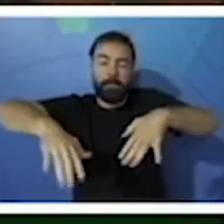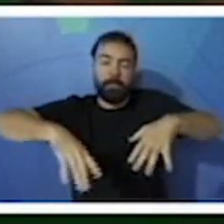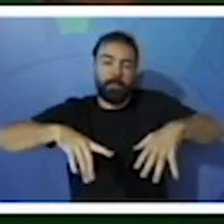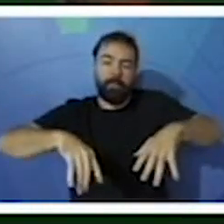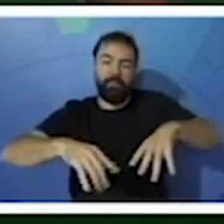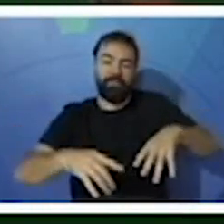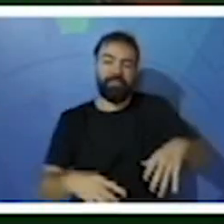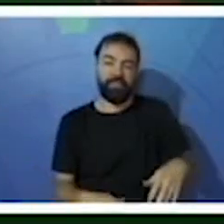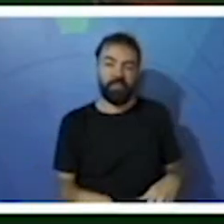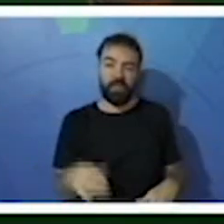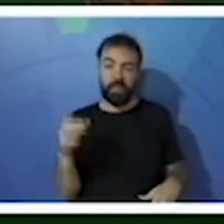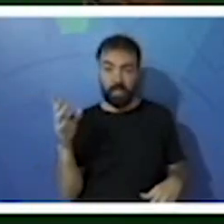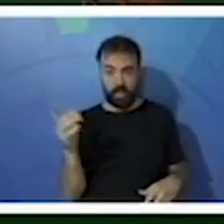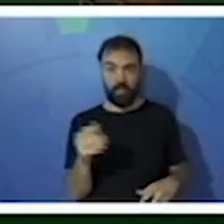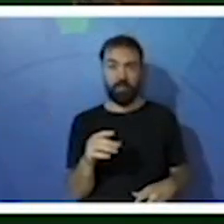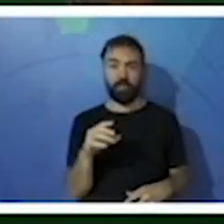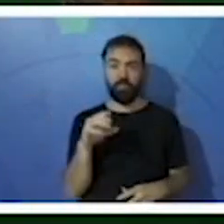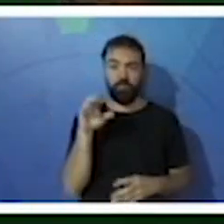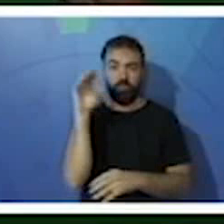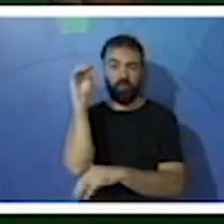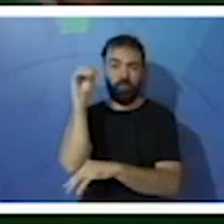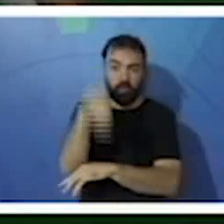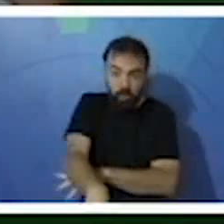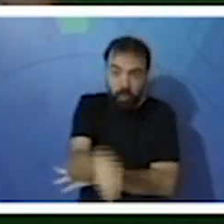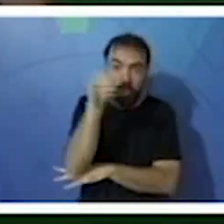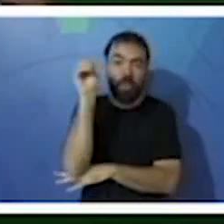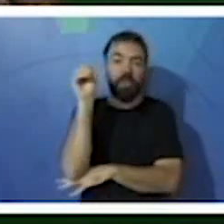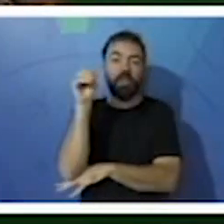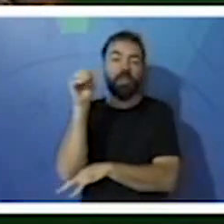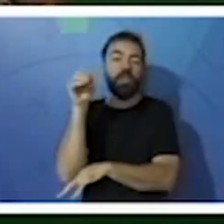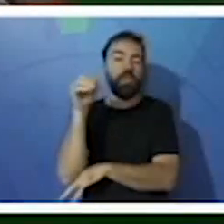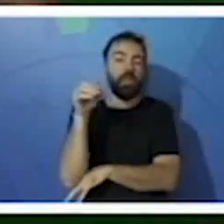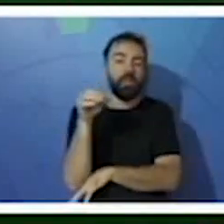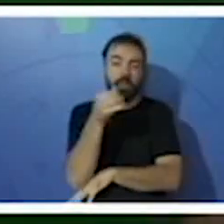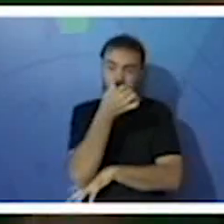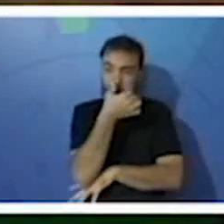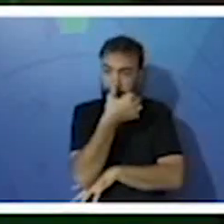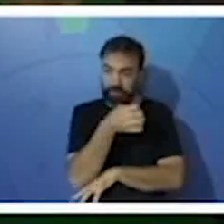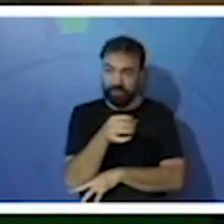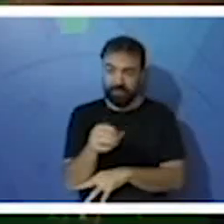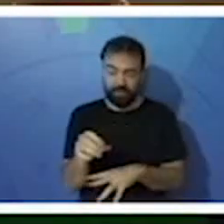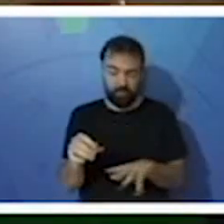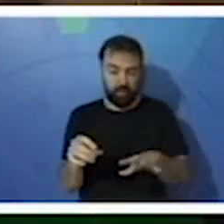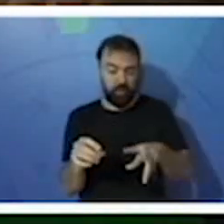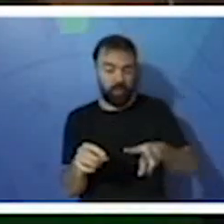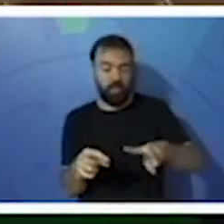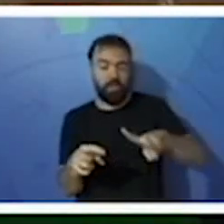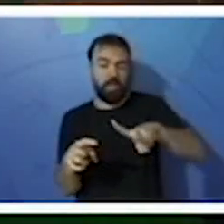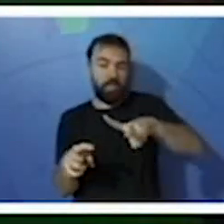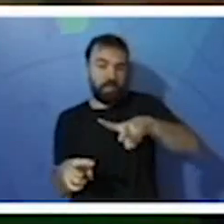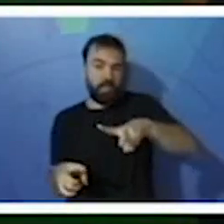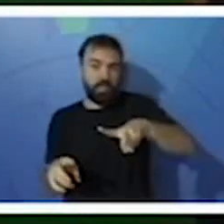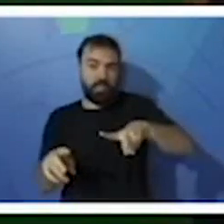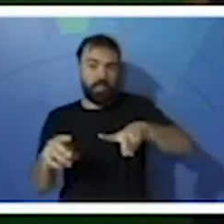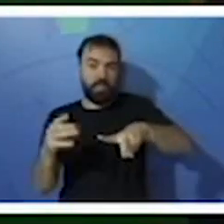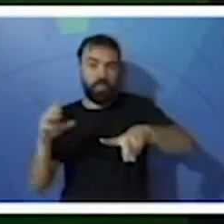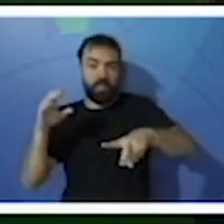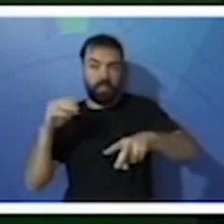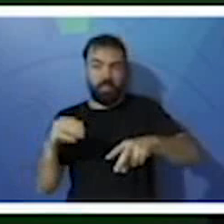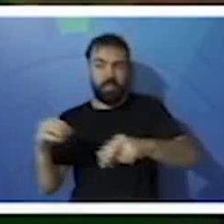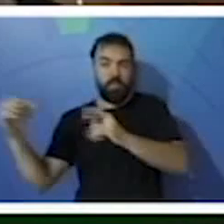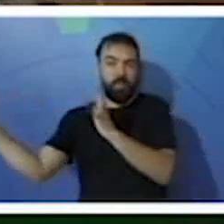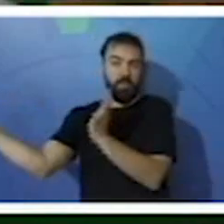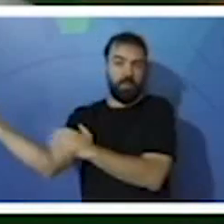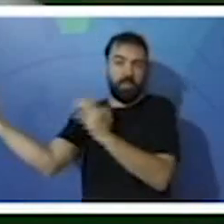os pés do avestruz, eles possuem dois dedos grossos e fortes. Por que será que são